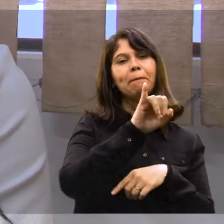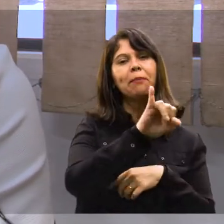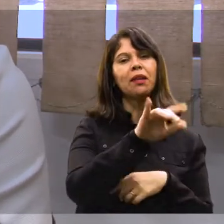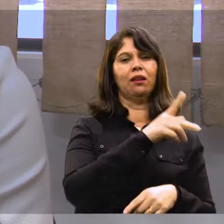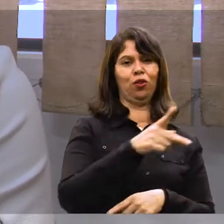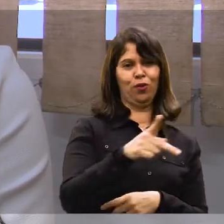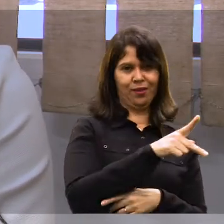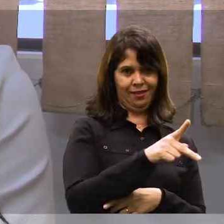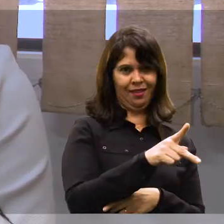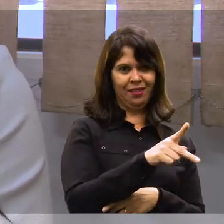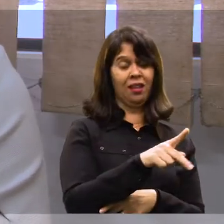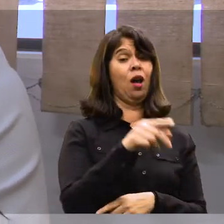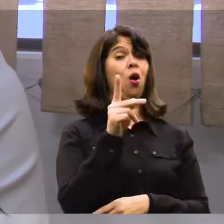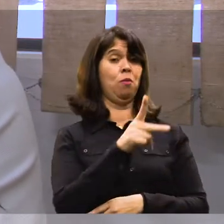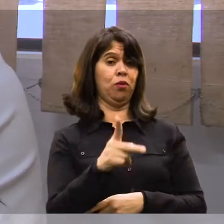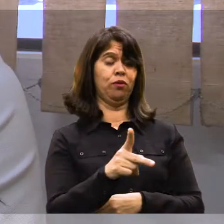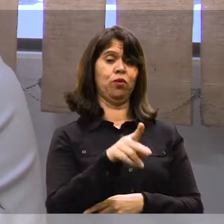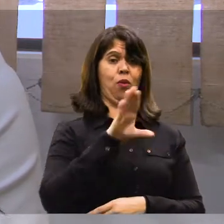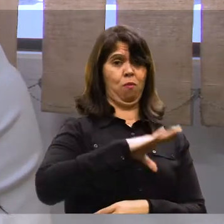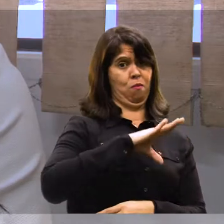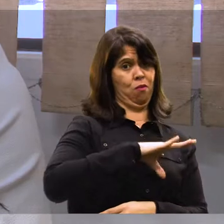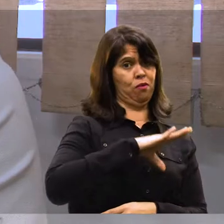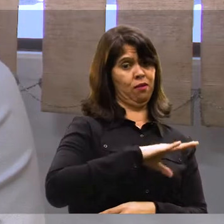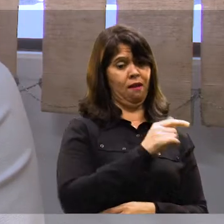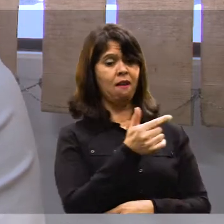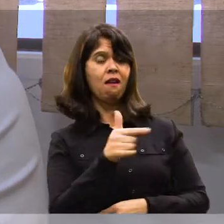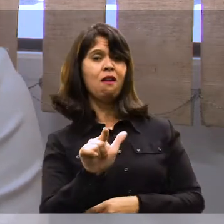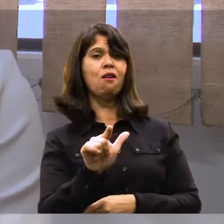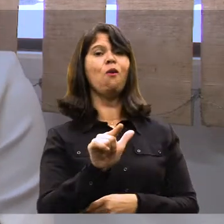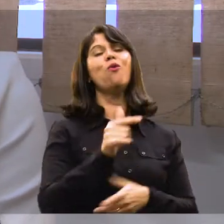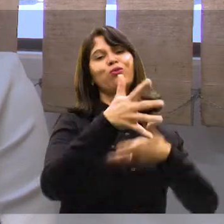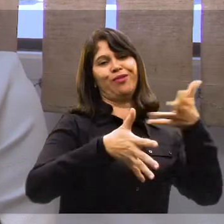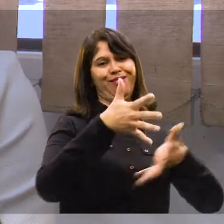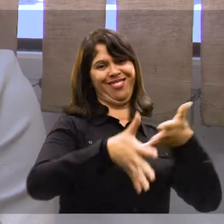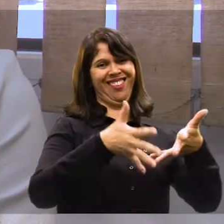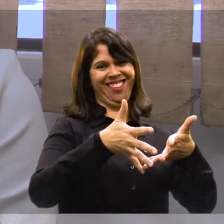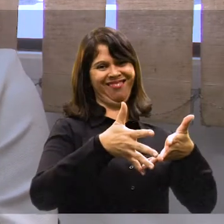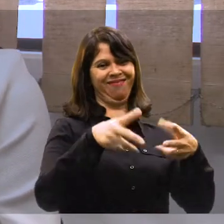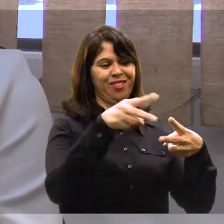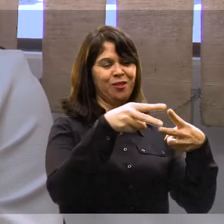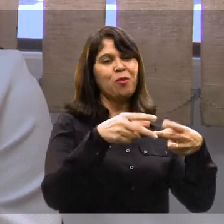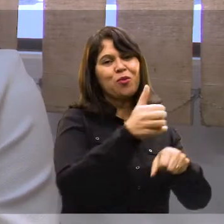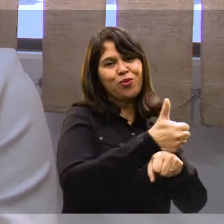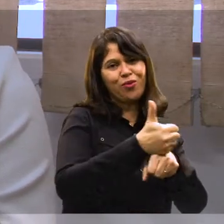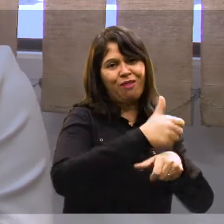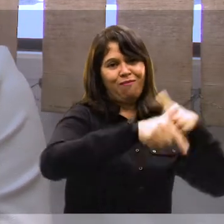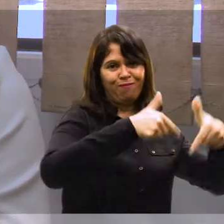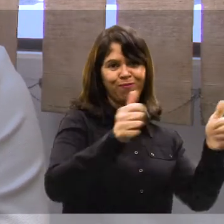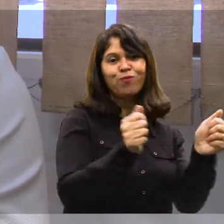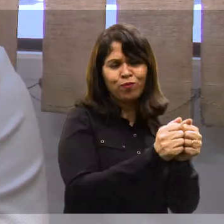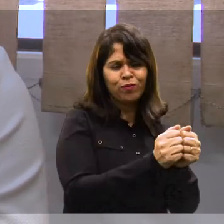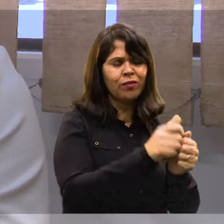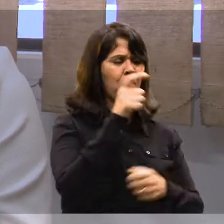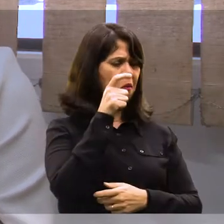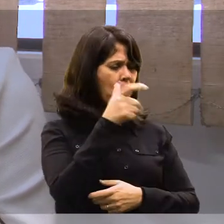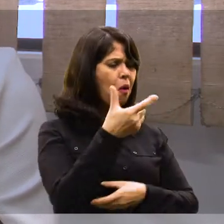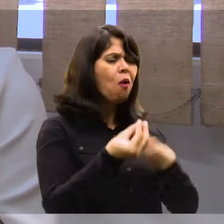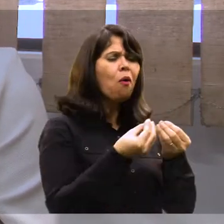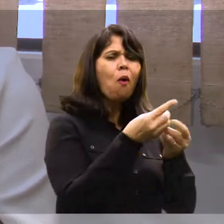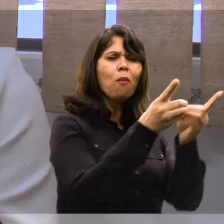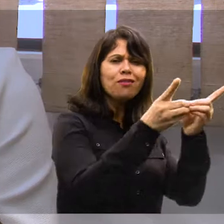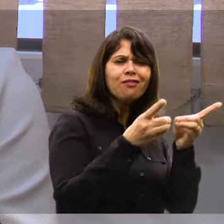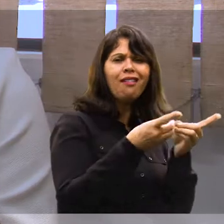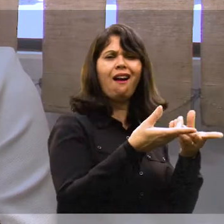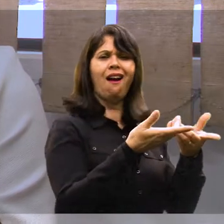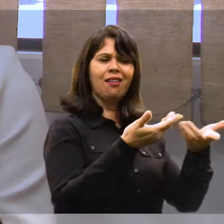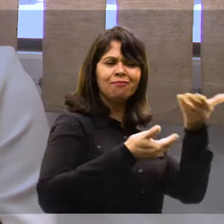ou docência compartilhada, com um professor que instrui em português e esse outro professor que instrui em libras, e aí a gente tem observado